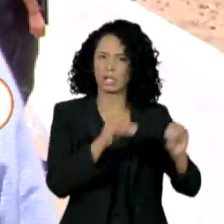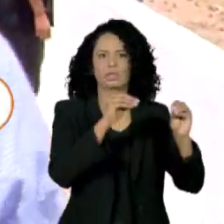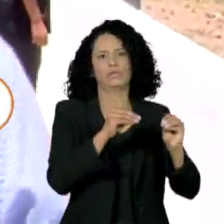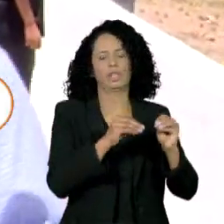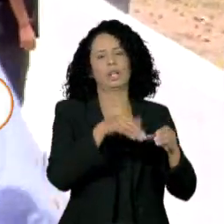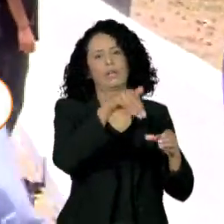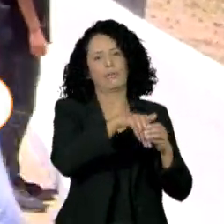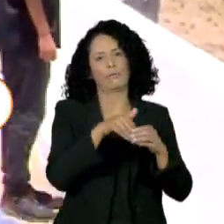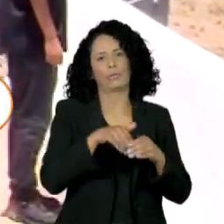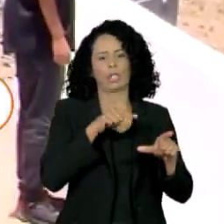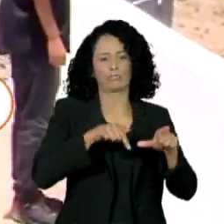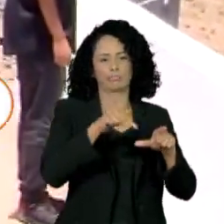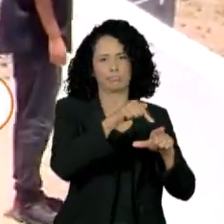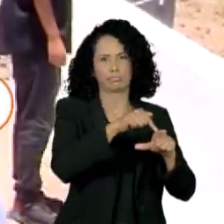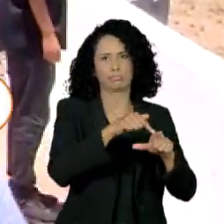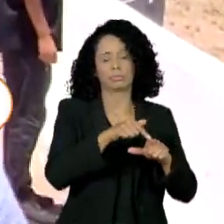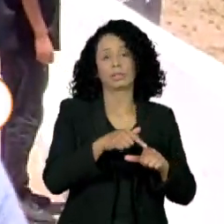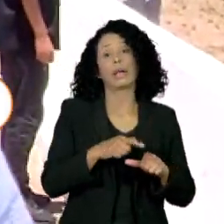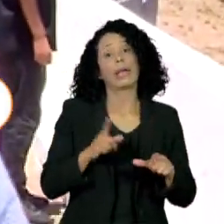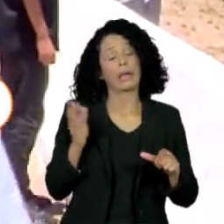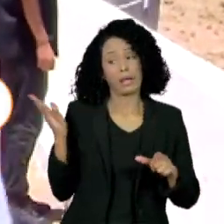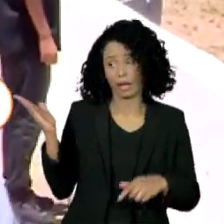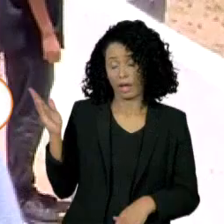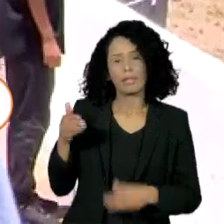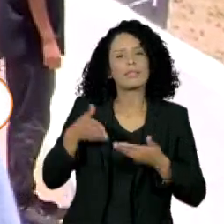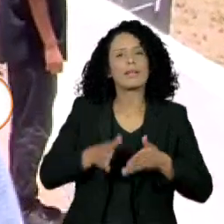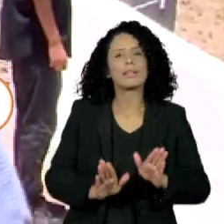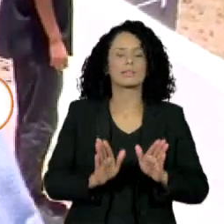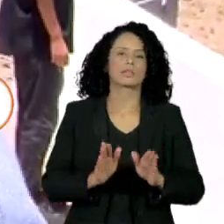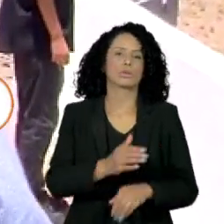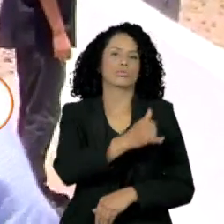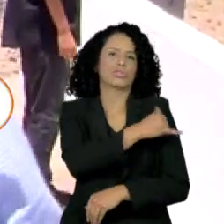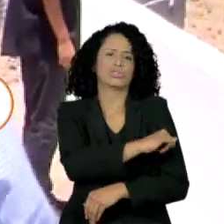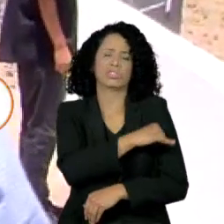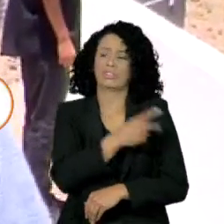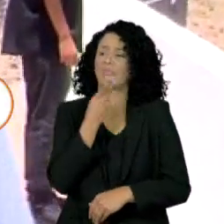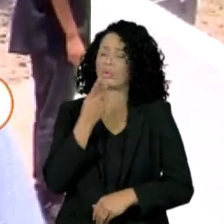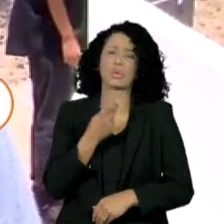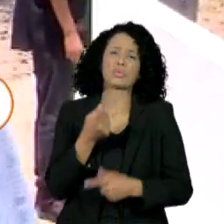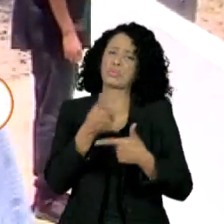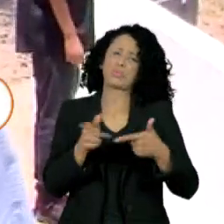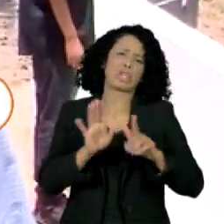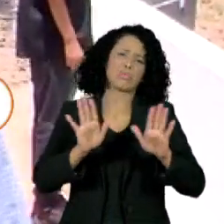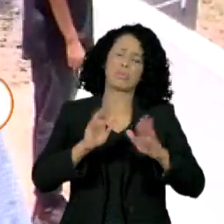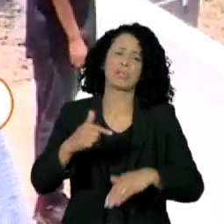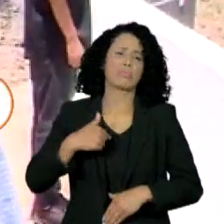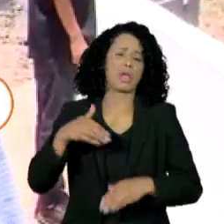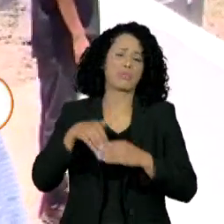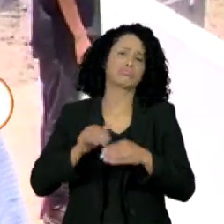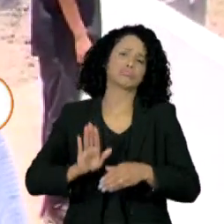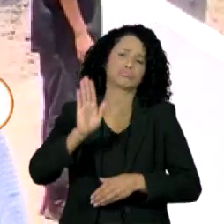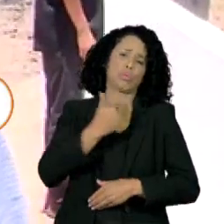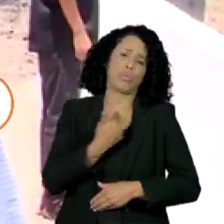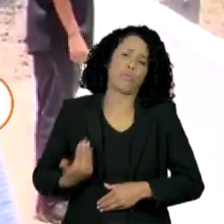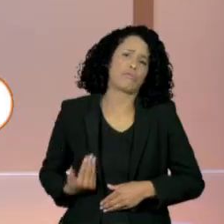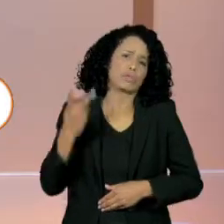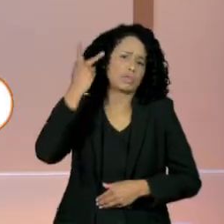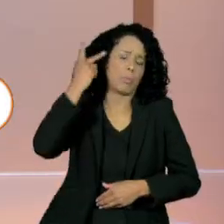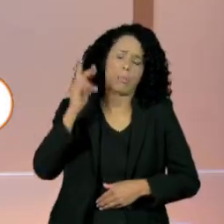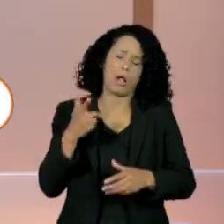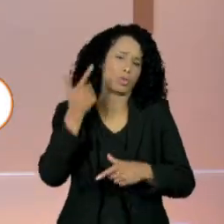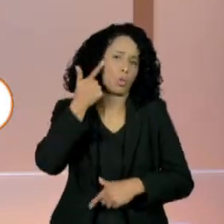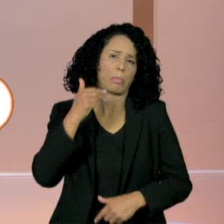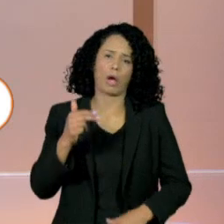eleitor. Tarcísio de Freitas é nascido no Rio de Janeiro e não vê nenhum inconveniente em se candidatar ao governo do estado de São Paulo.